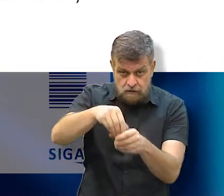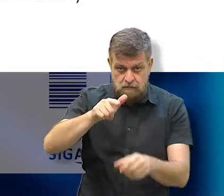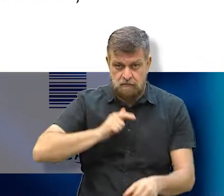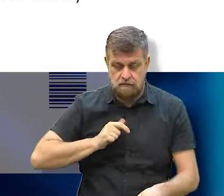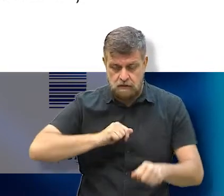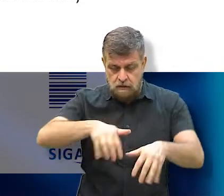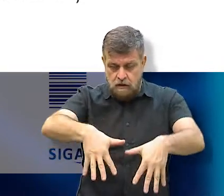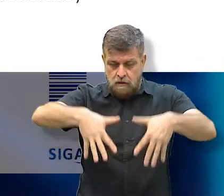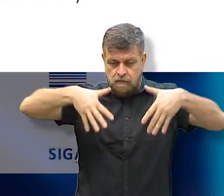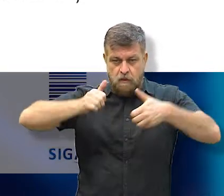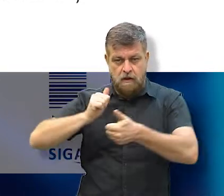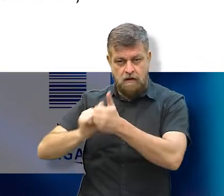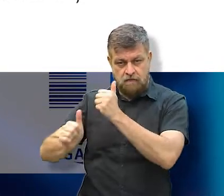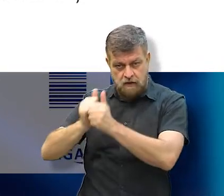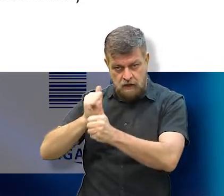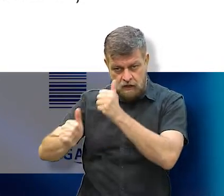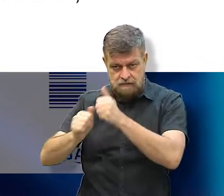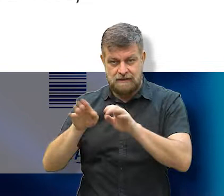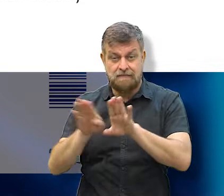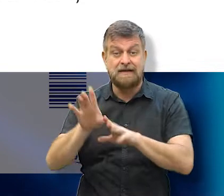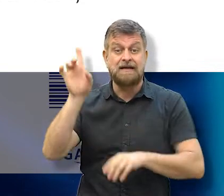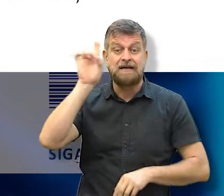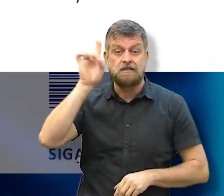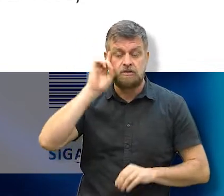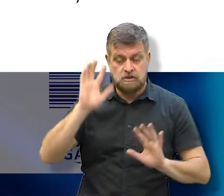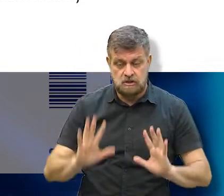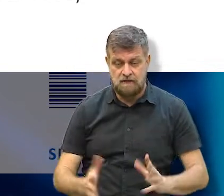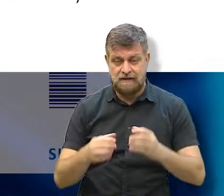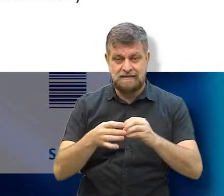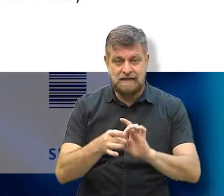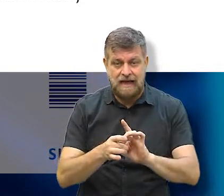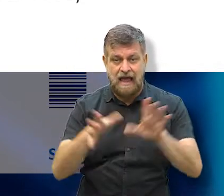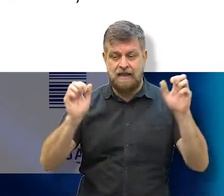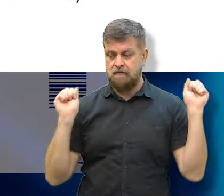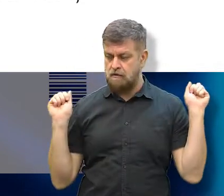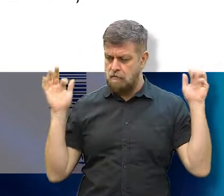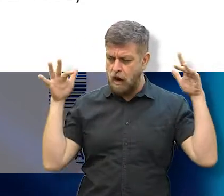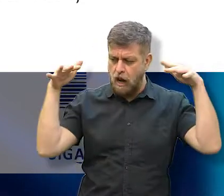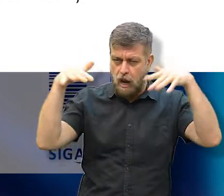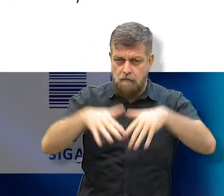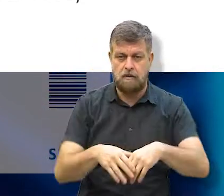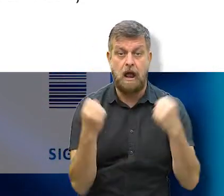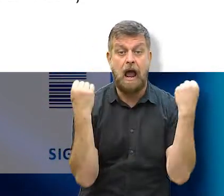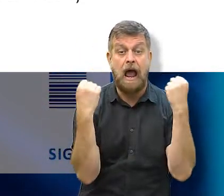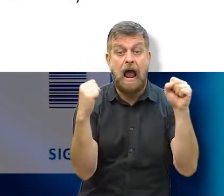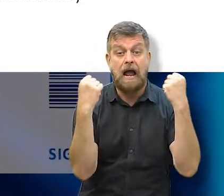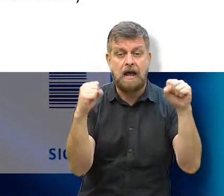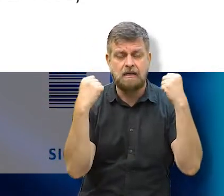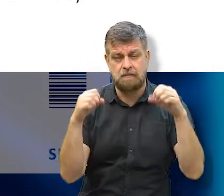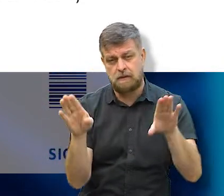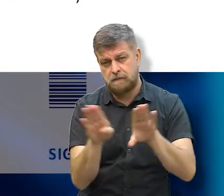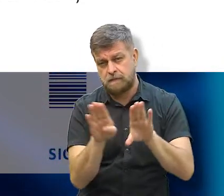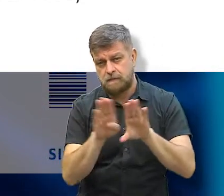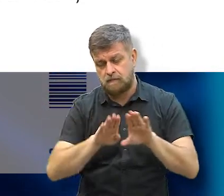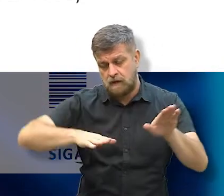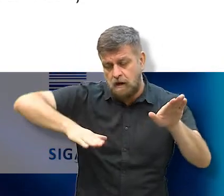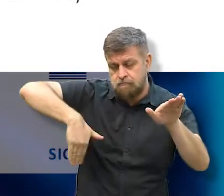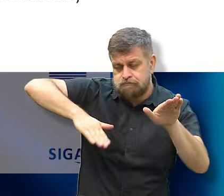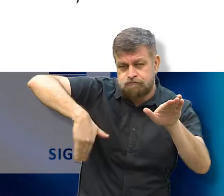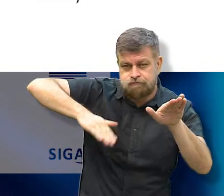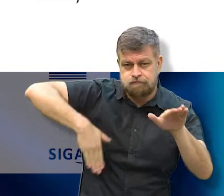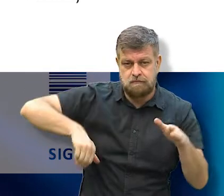estádios e ginásios desportivos em dias de eventos abertos ao público, academias de ginástica,